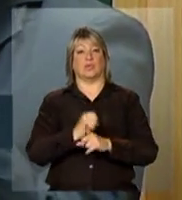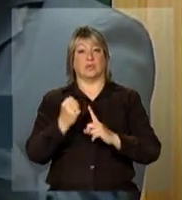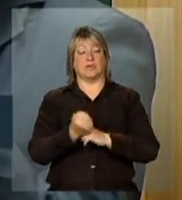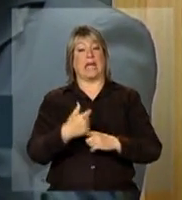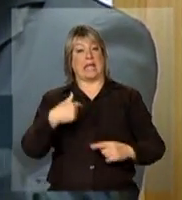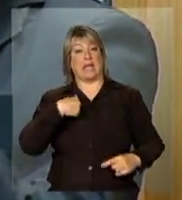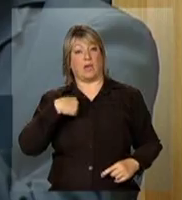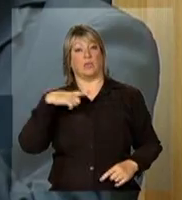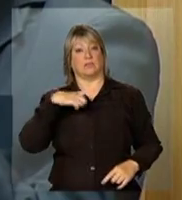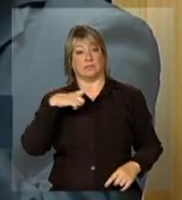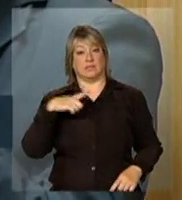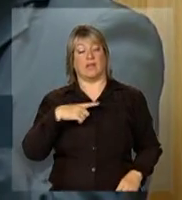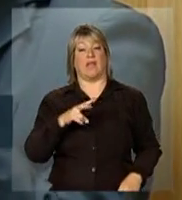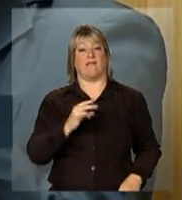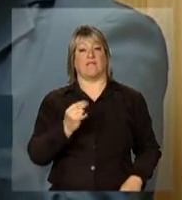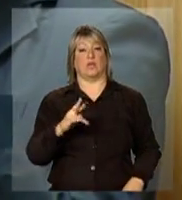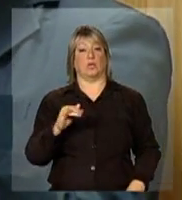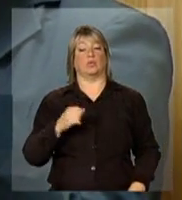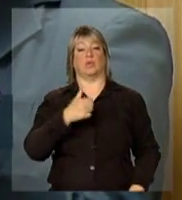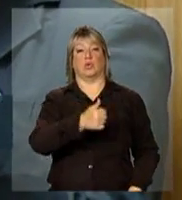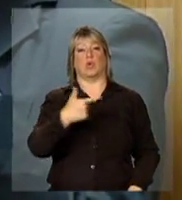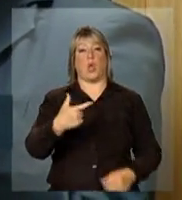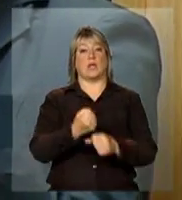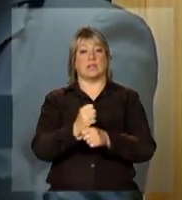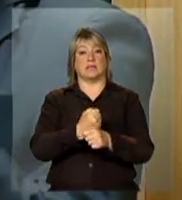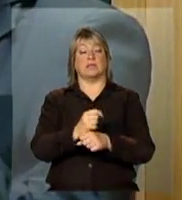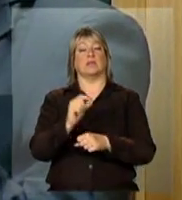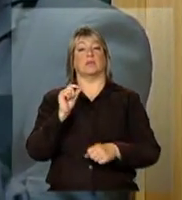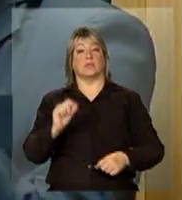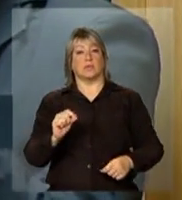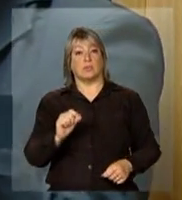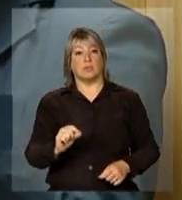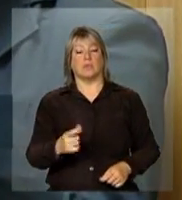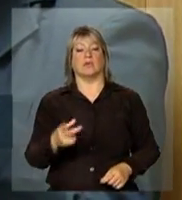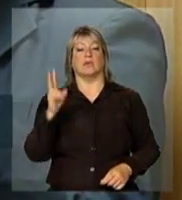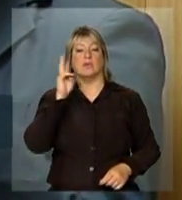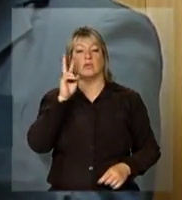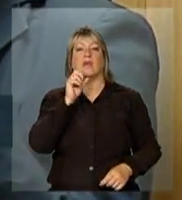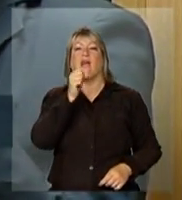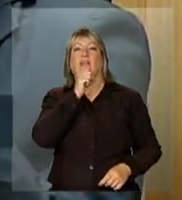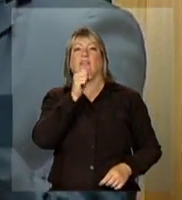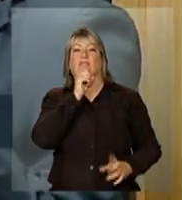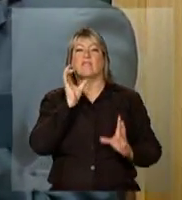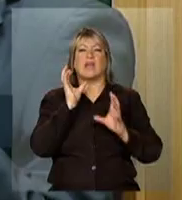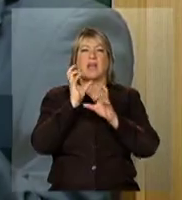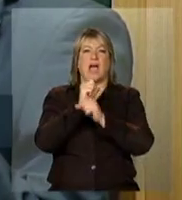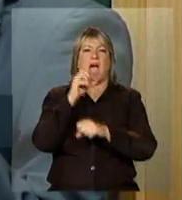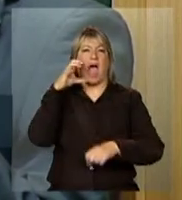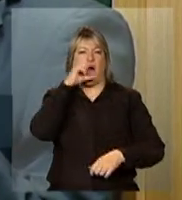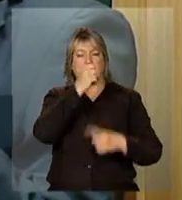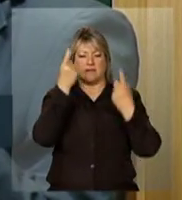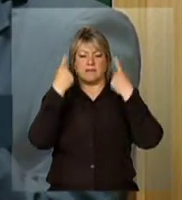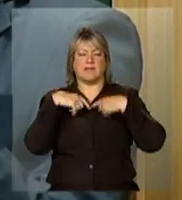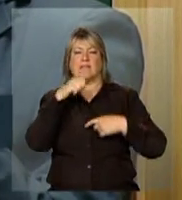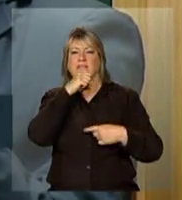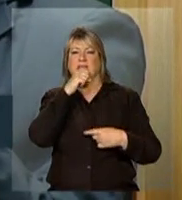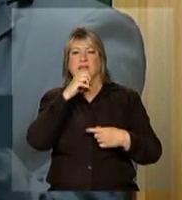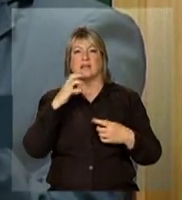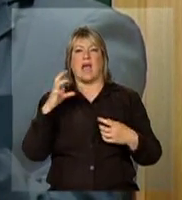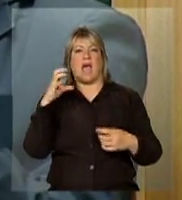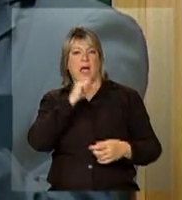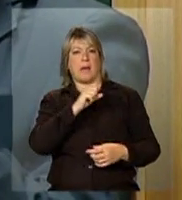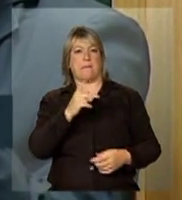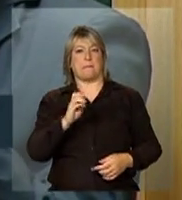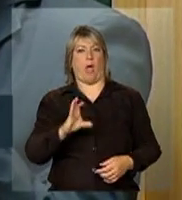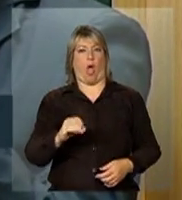portador do vírus há 12 anos, é a questão dos efeitos adversos e envelhecimento precoce. Isso, muitos estão nos